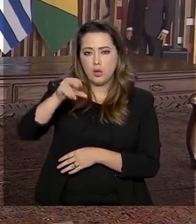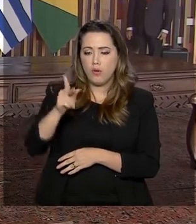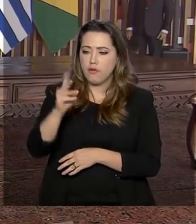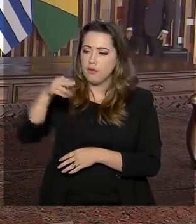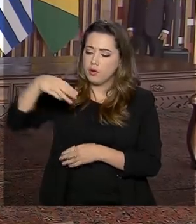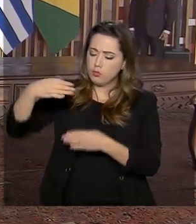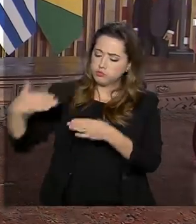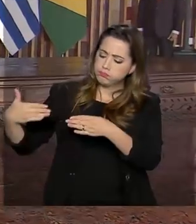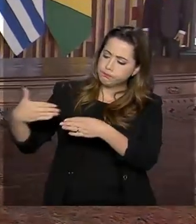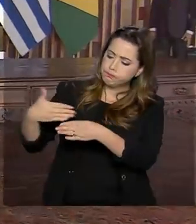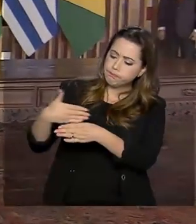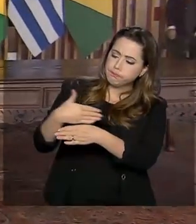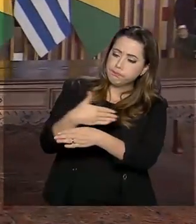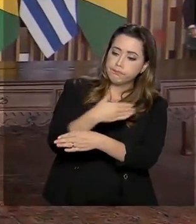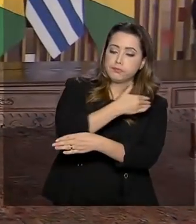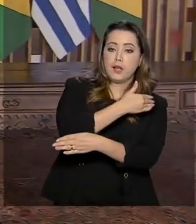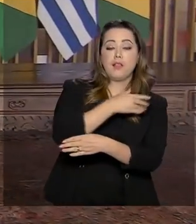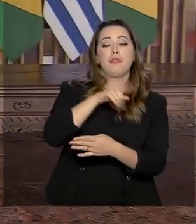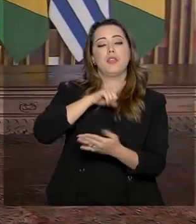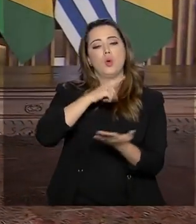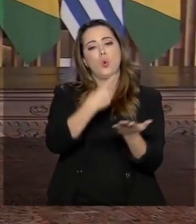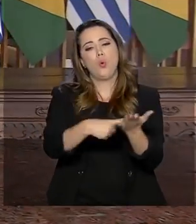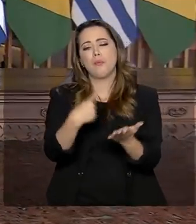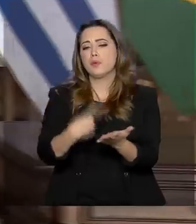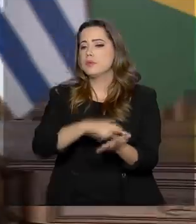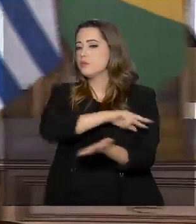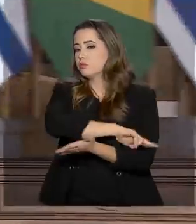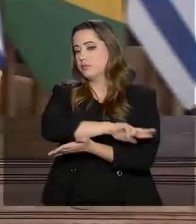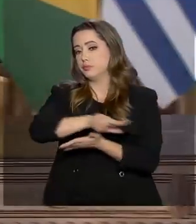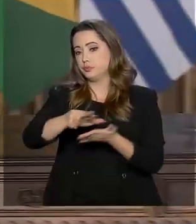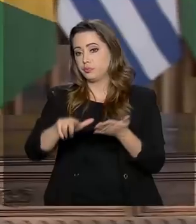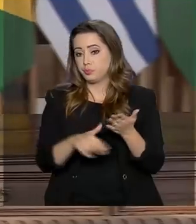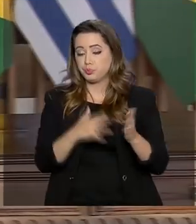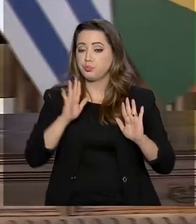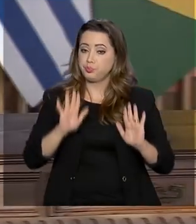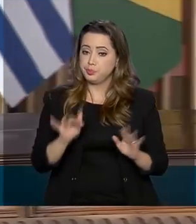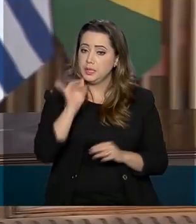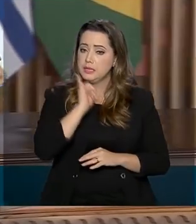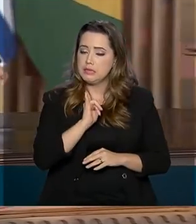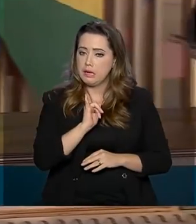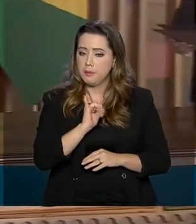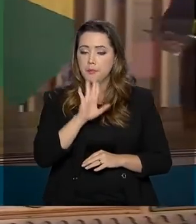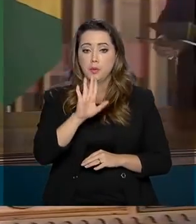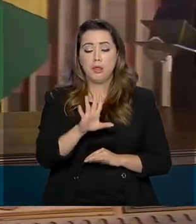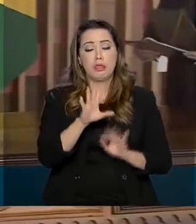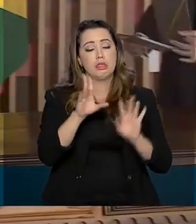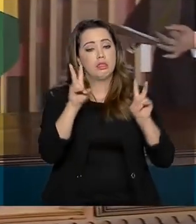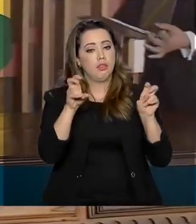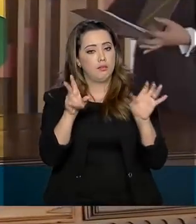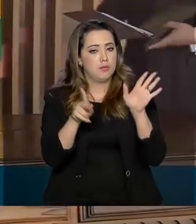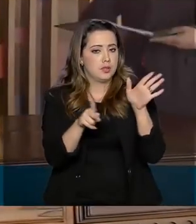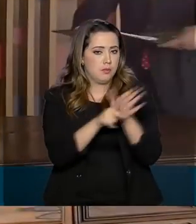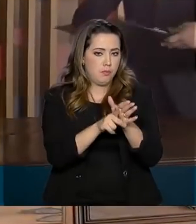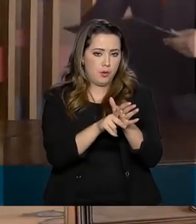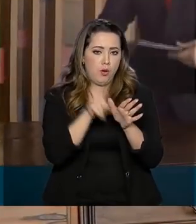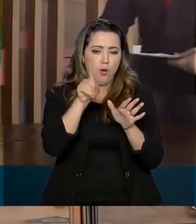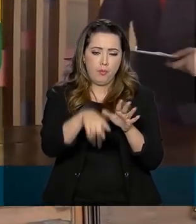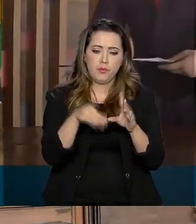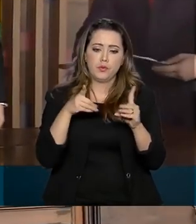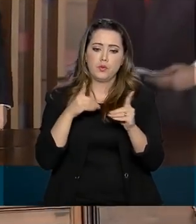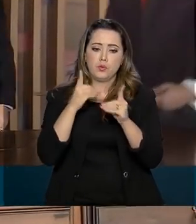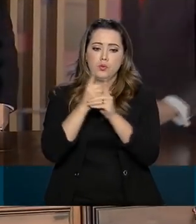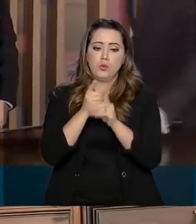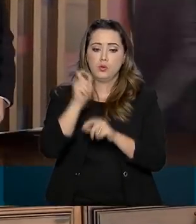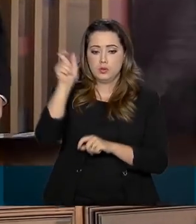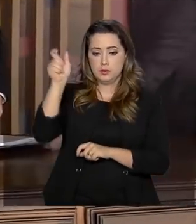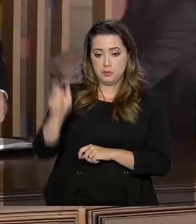países compartilham uma agenda bilateral ampla. Temas de interesse comum estiveram na pauta do encontro entre